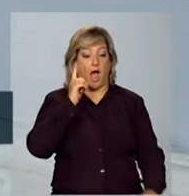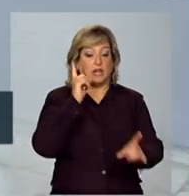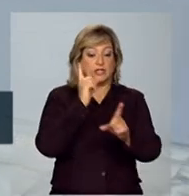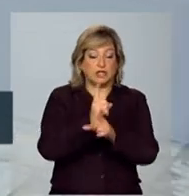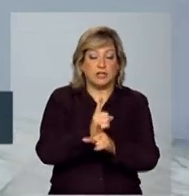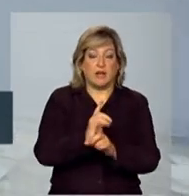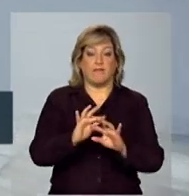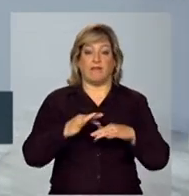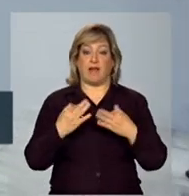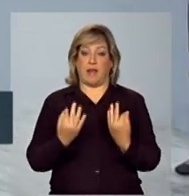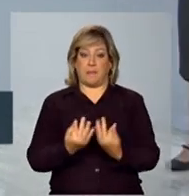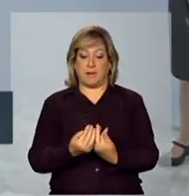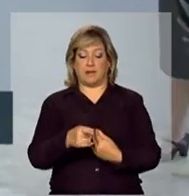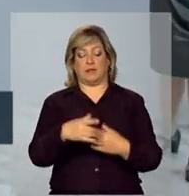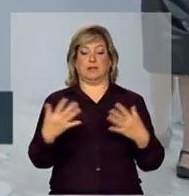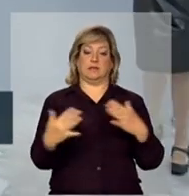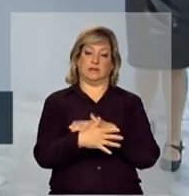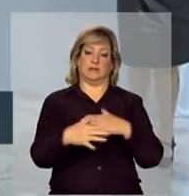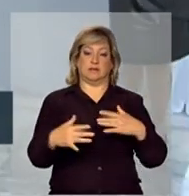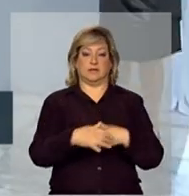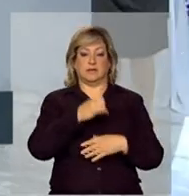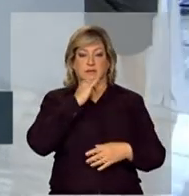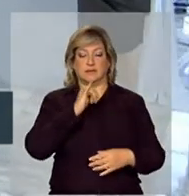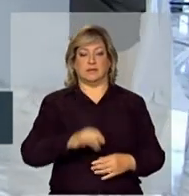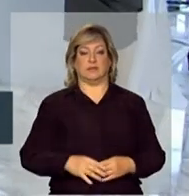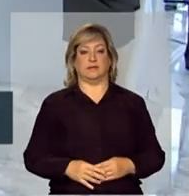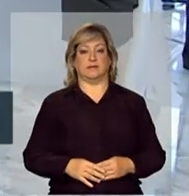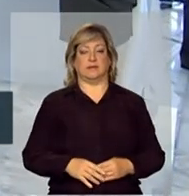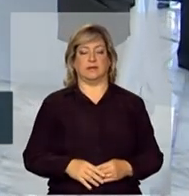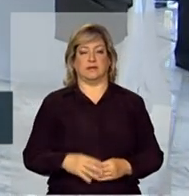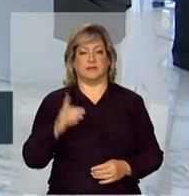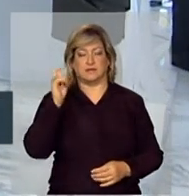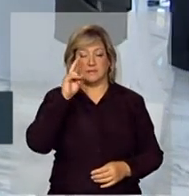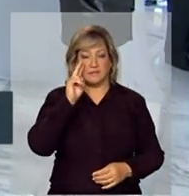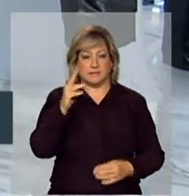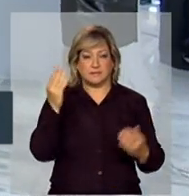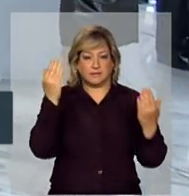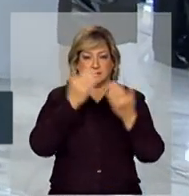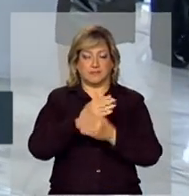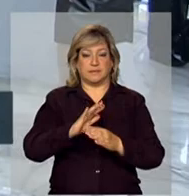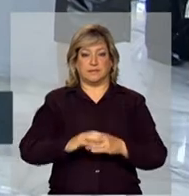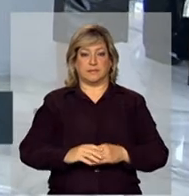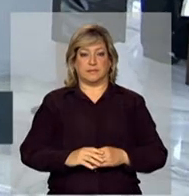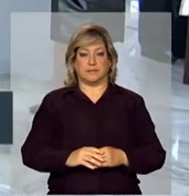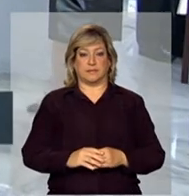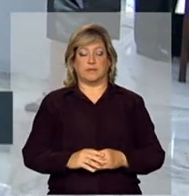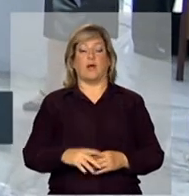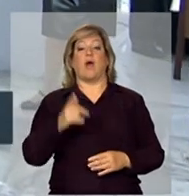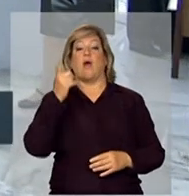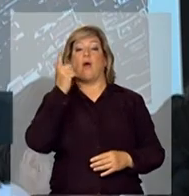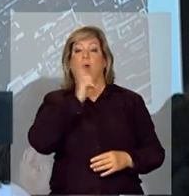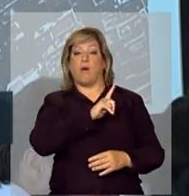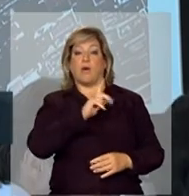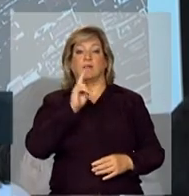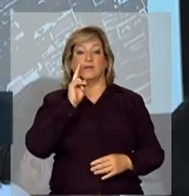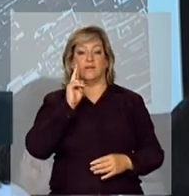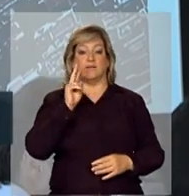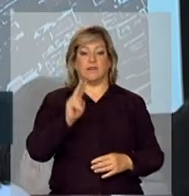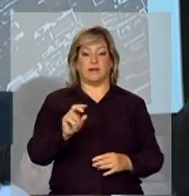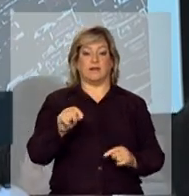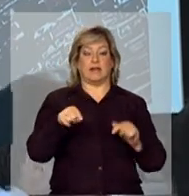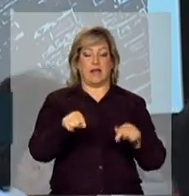família, aqui é uma família urbana, está difícil de enxergar, mas nós conseguimos localizar, inclusive, visualmente,